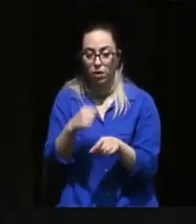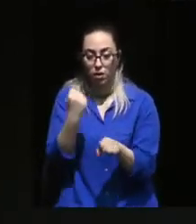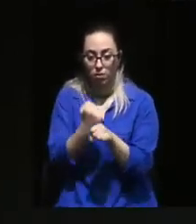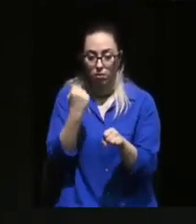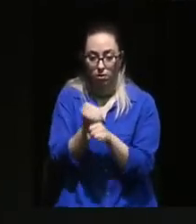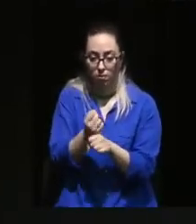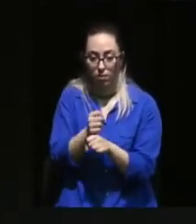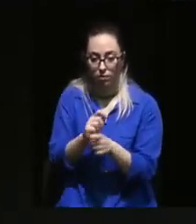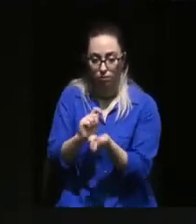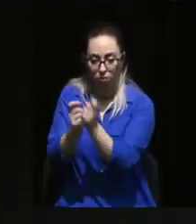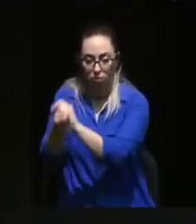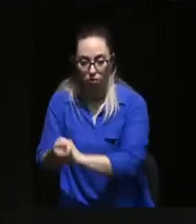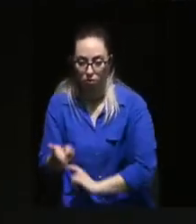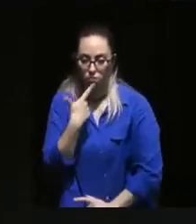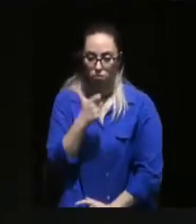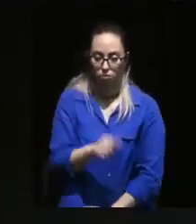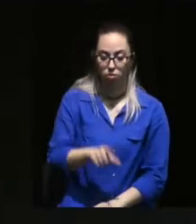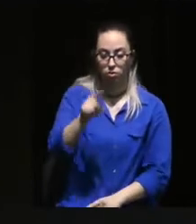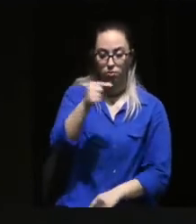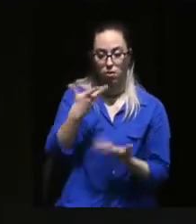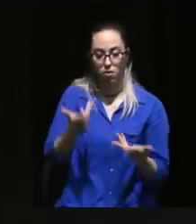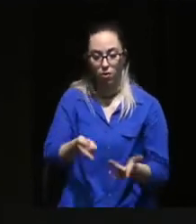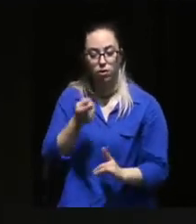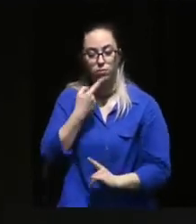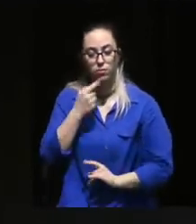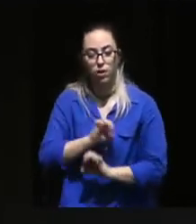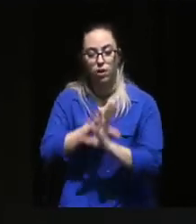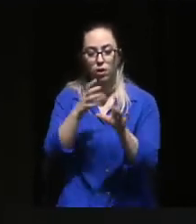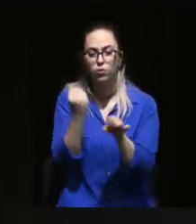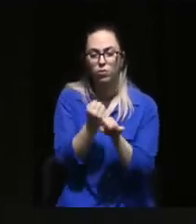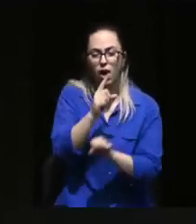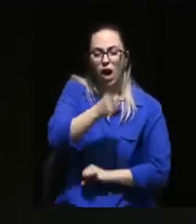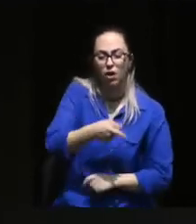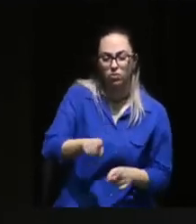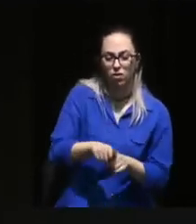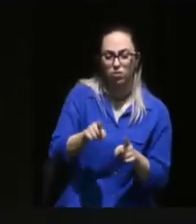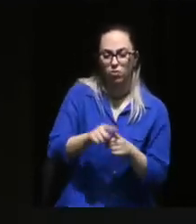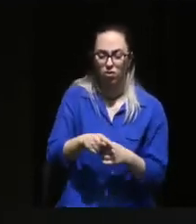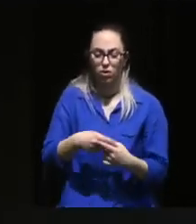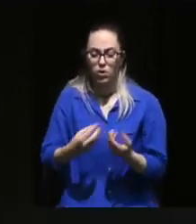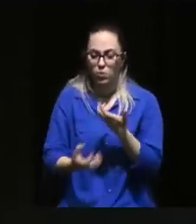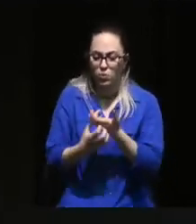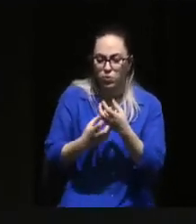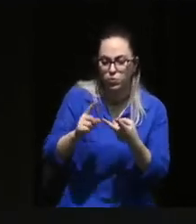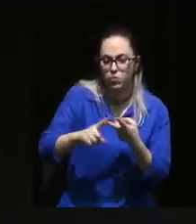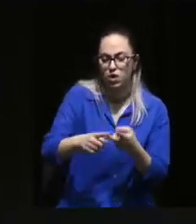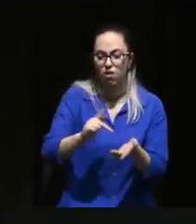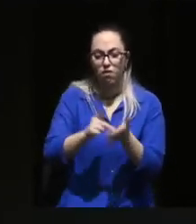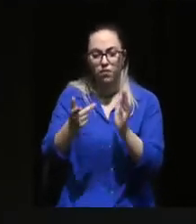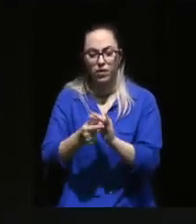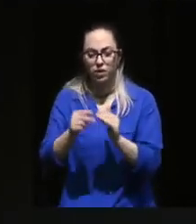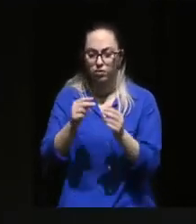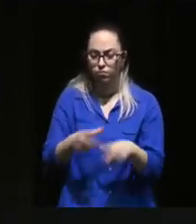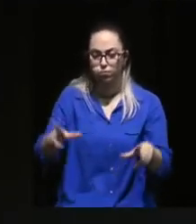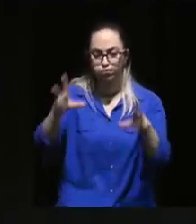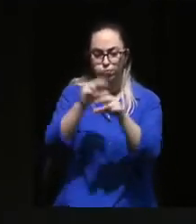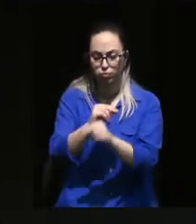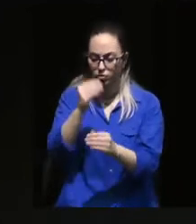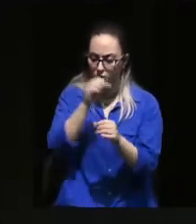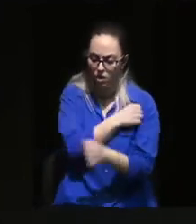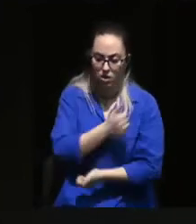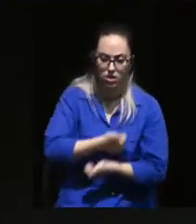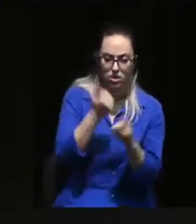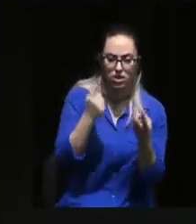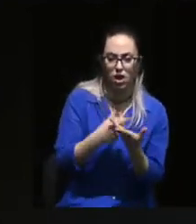É a altura de percebermos e valorizarmos o que é o trabalho, estafetas, cozinheiros, técnicos de higiene urbana, cuidadores, entre muitos